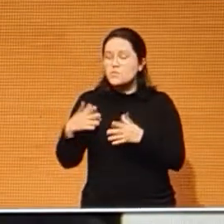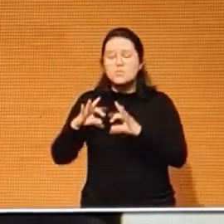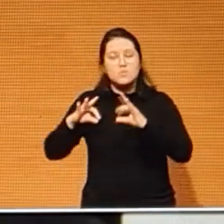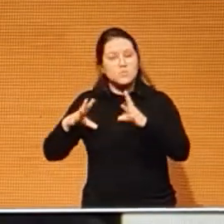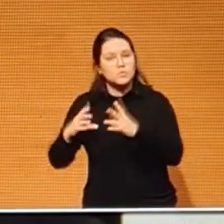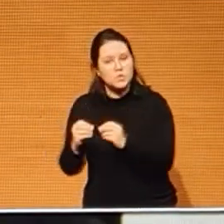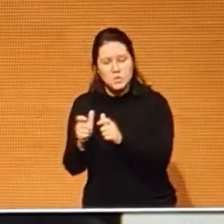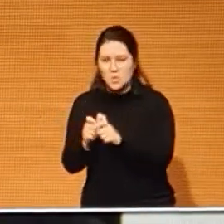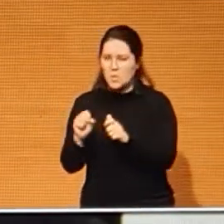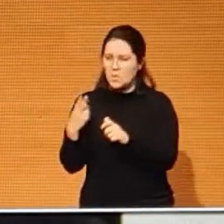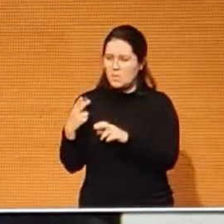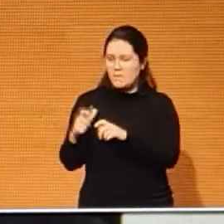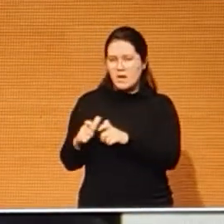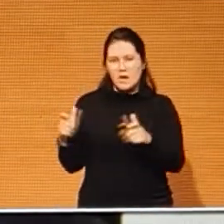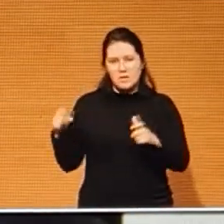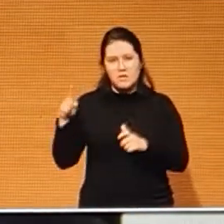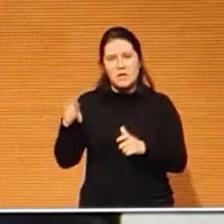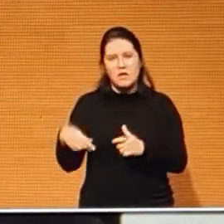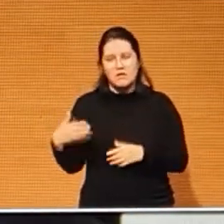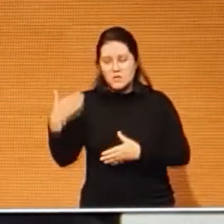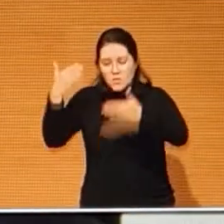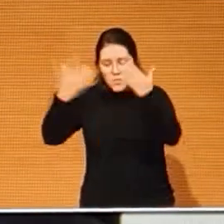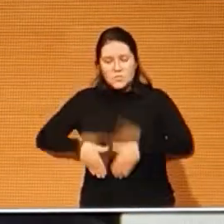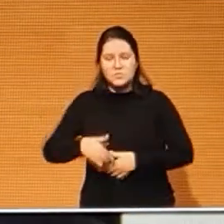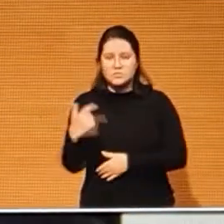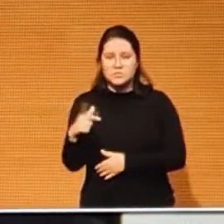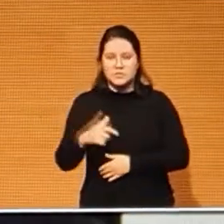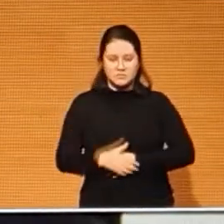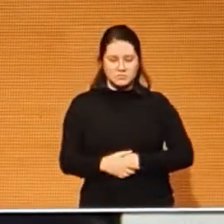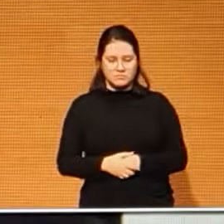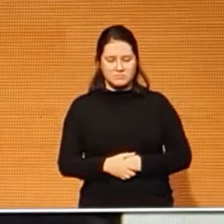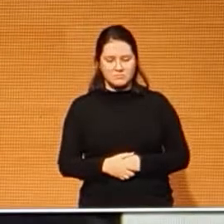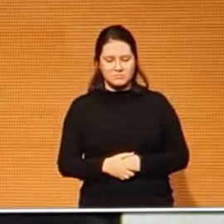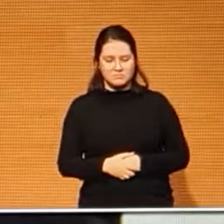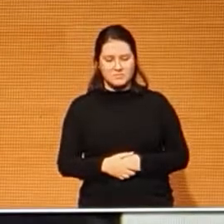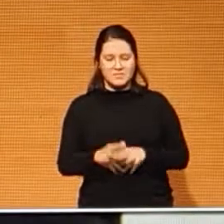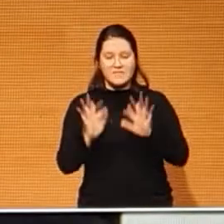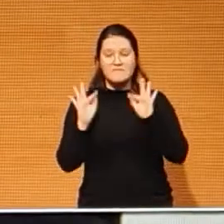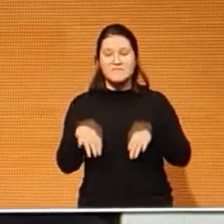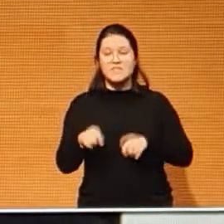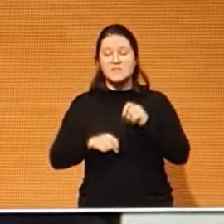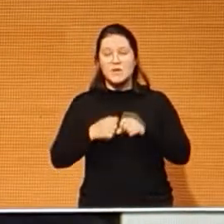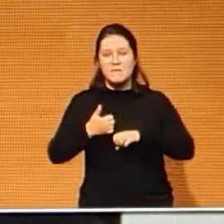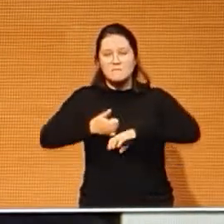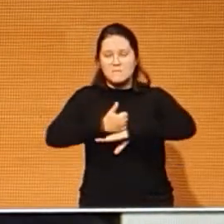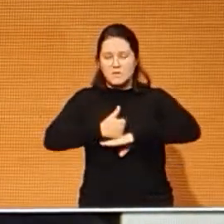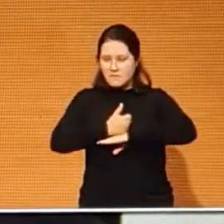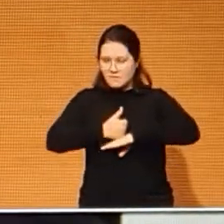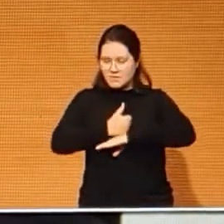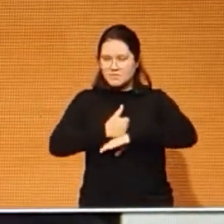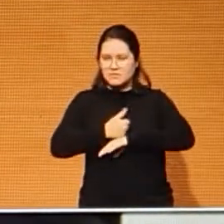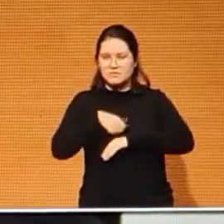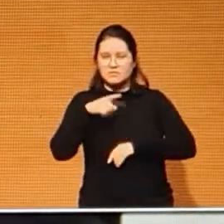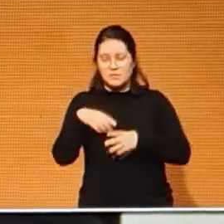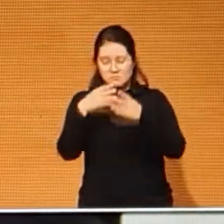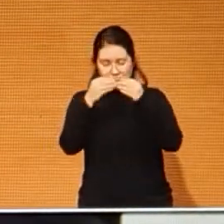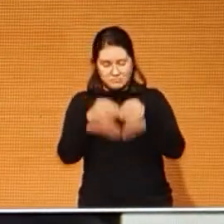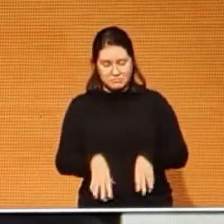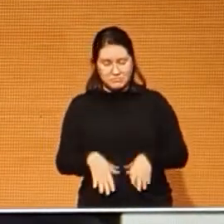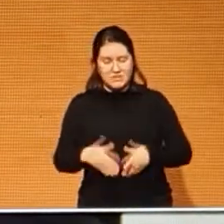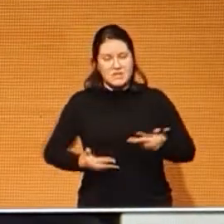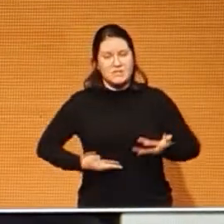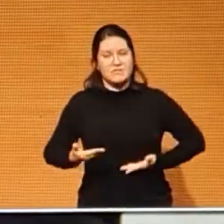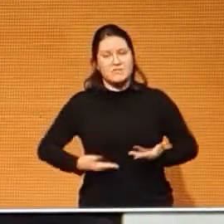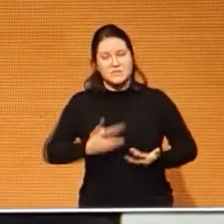quadro de pessoal para essa via, sem concurso. É o fim da profissionalização e a precarização total do serviço público no